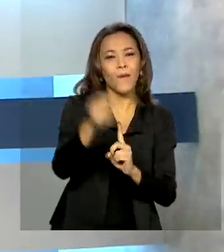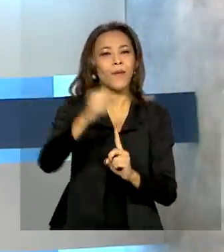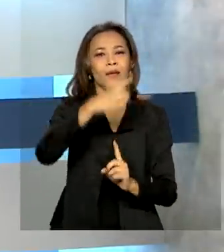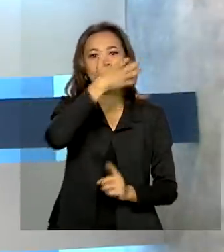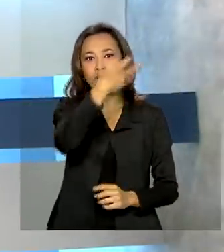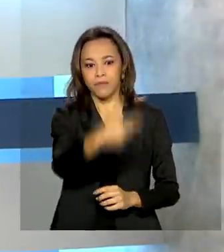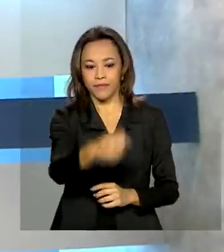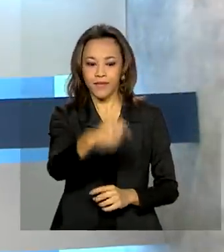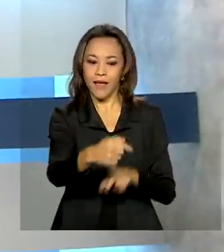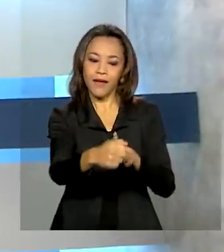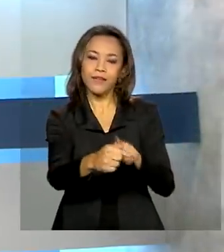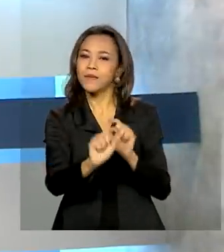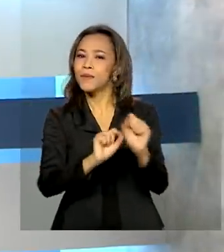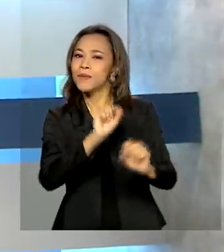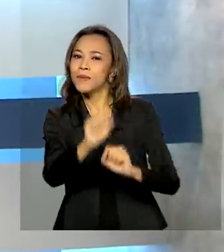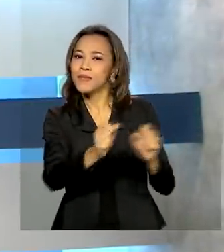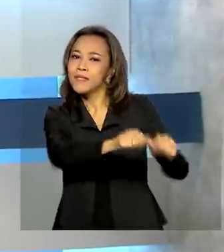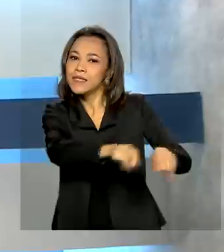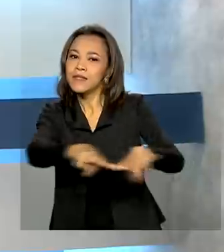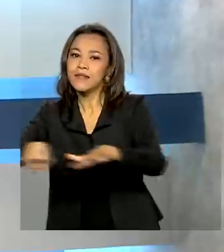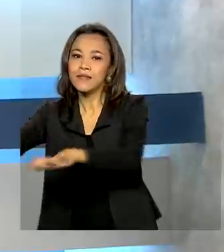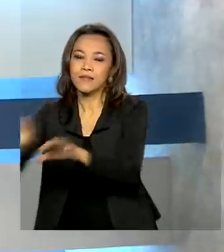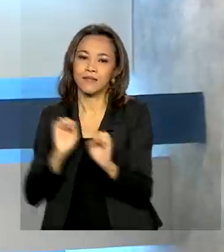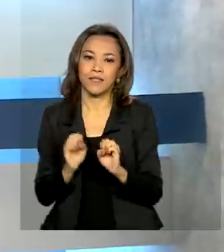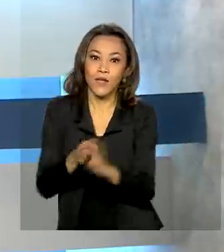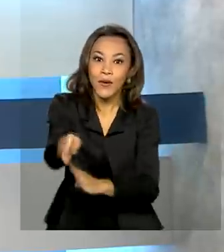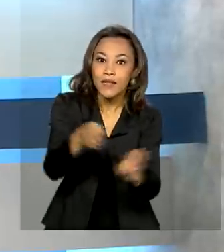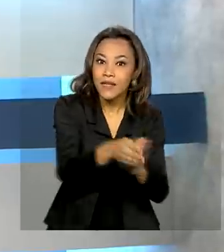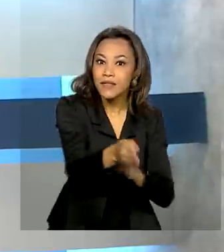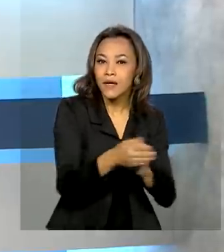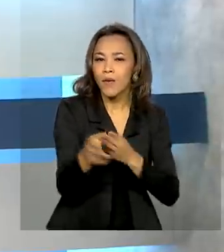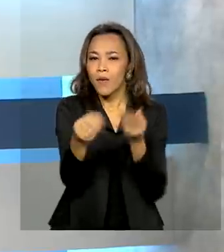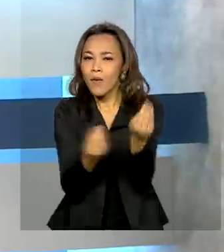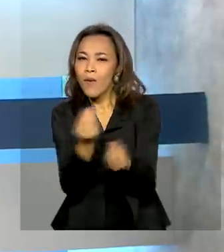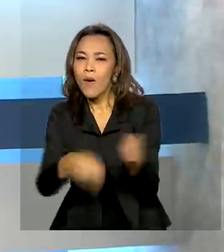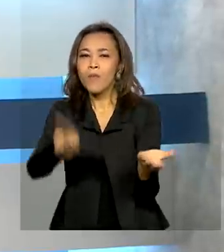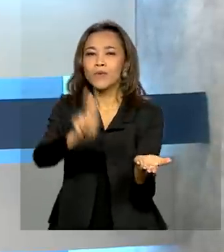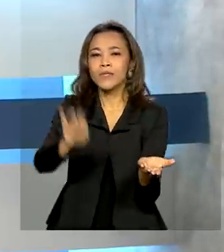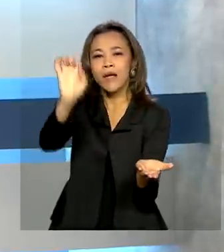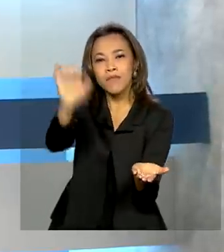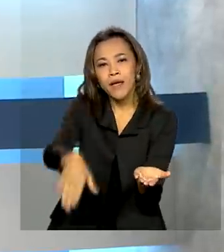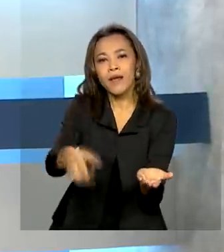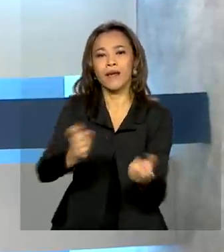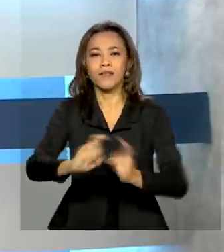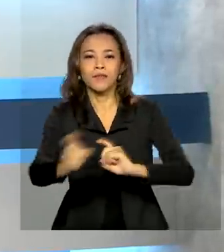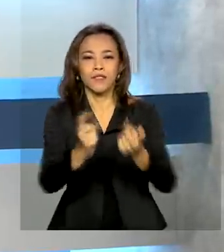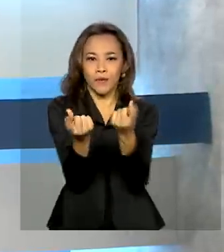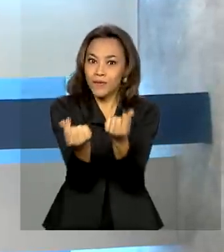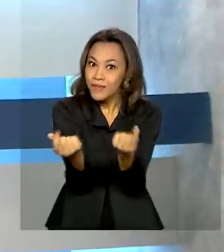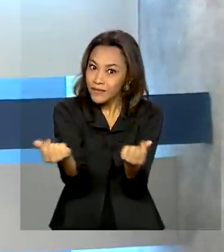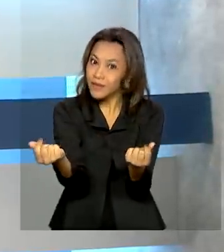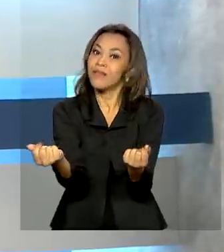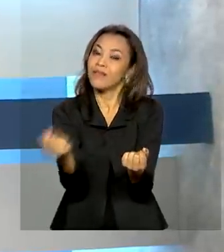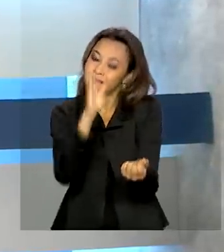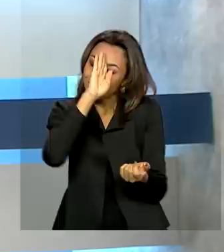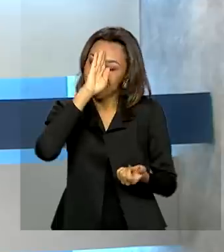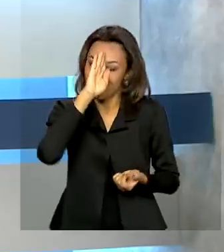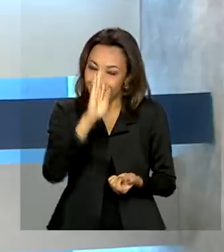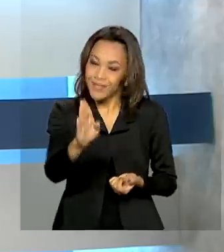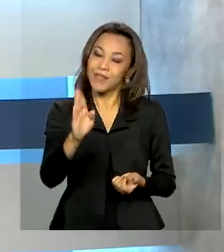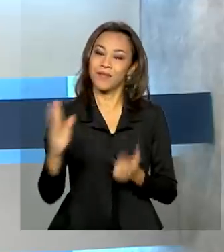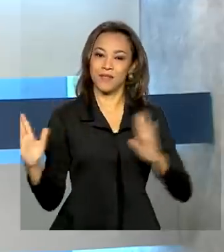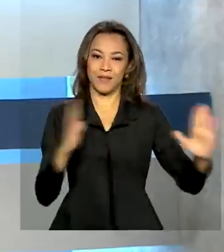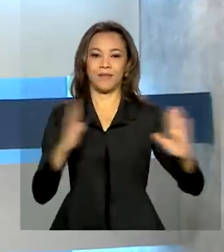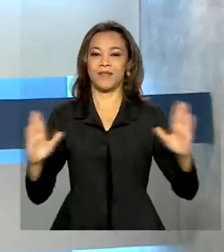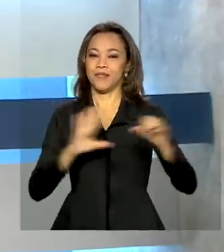edição da Semana Nacional de Educação Financeira, uma oportunidade para aprender a administrar as finanças, principalmente em